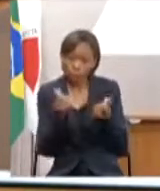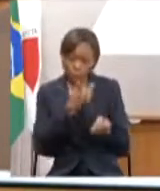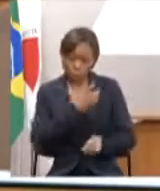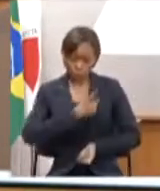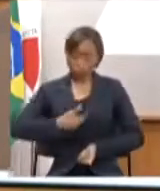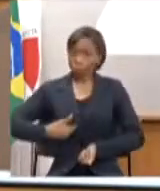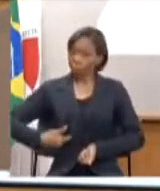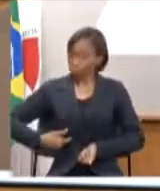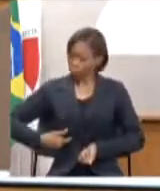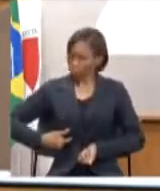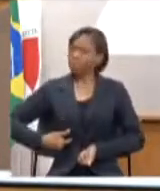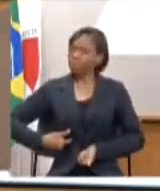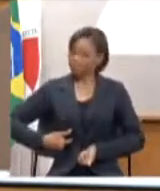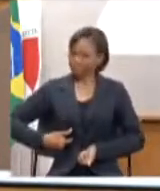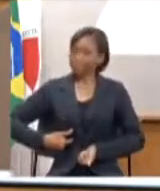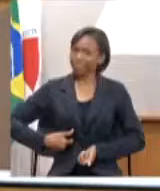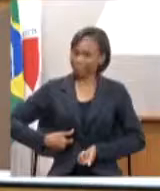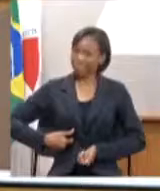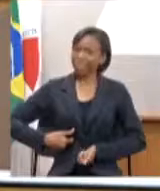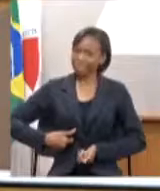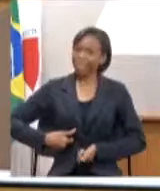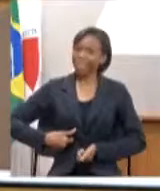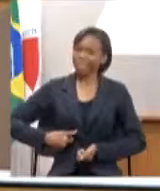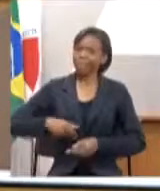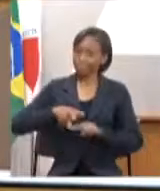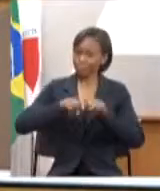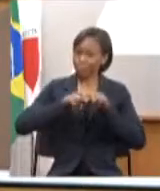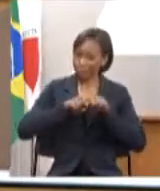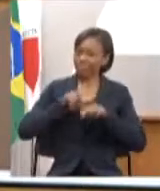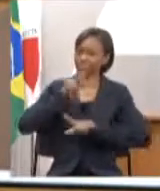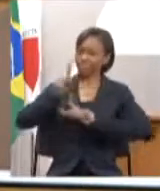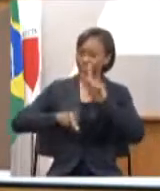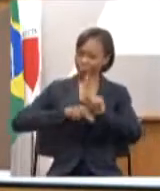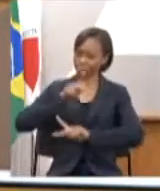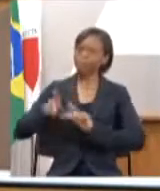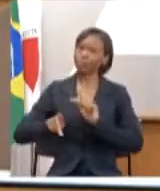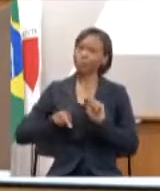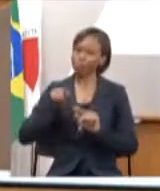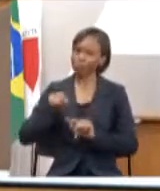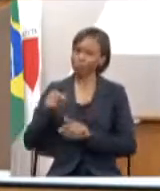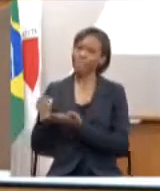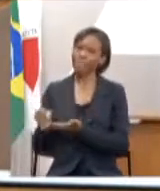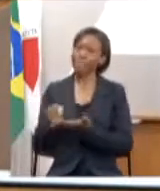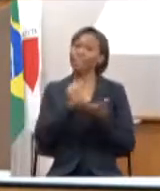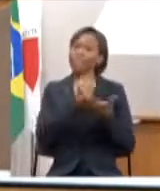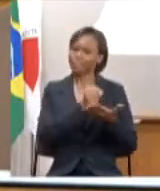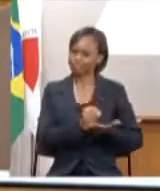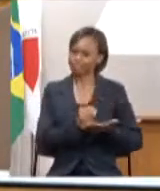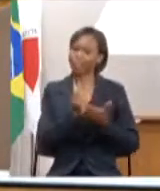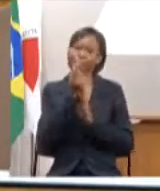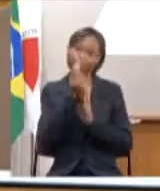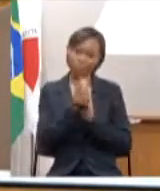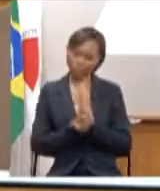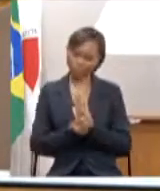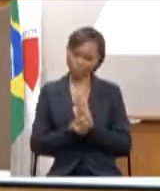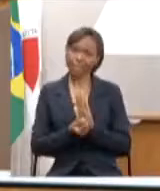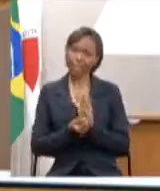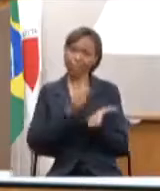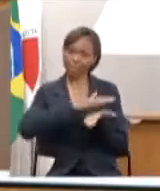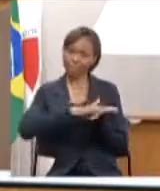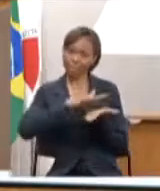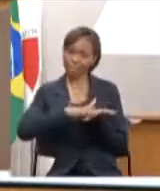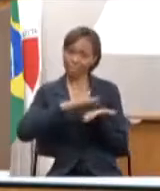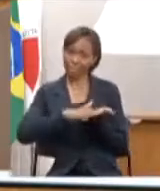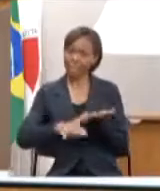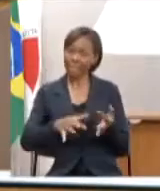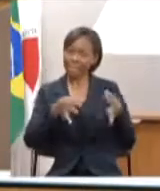não existiria se não fossem as pessoas, se não fosse a sociedade que contribui para que a gente tenha esse recurso aplicado de forma eficiente